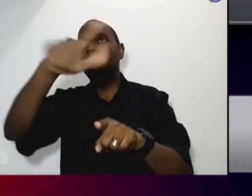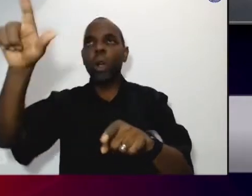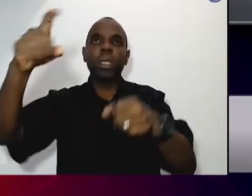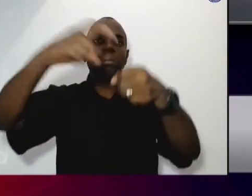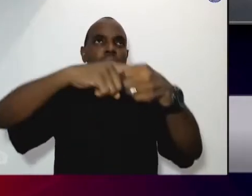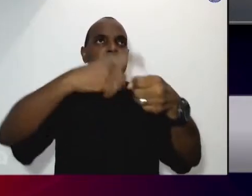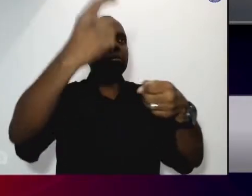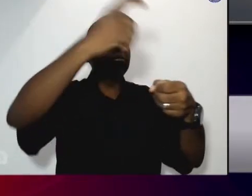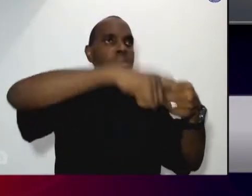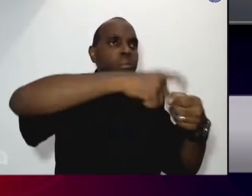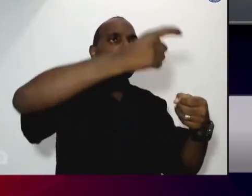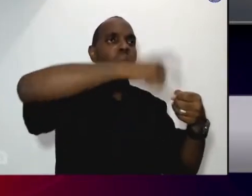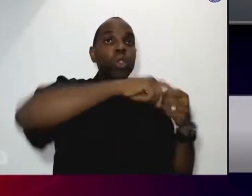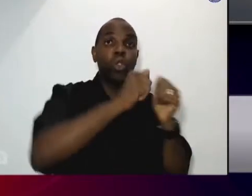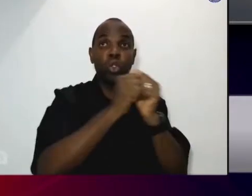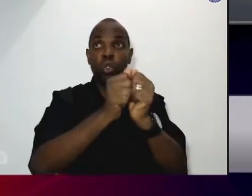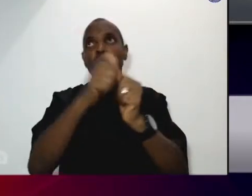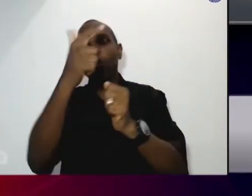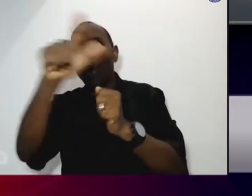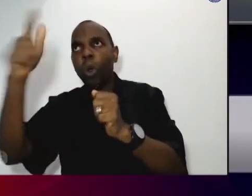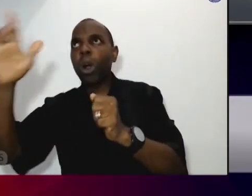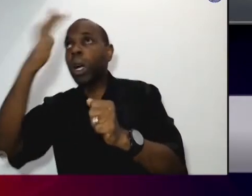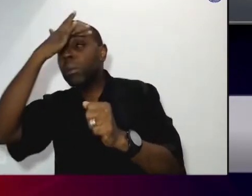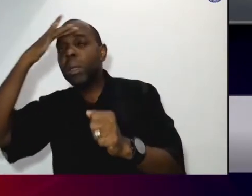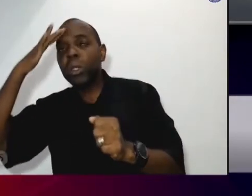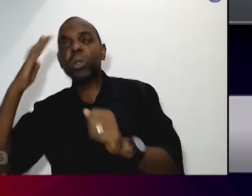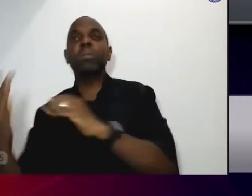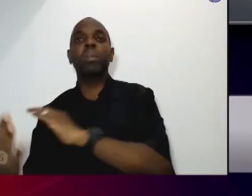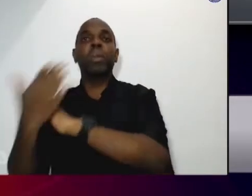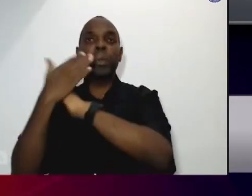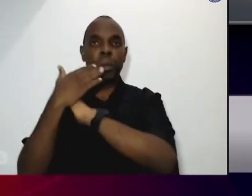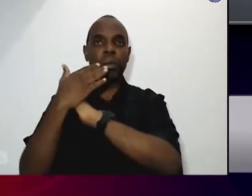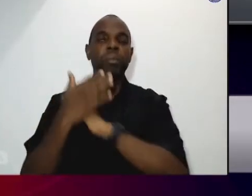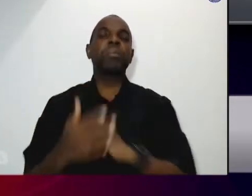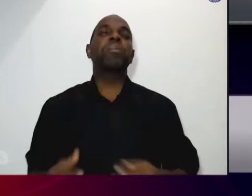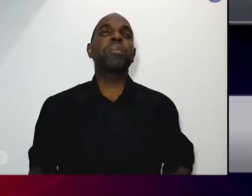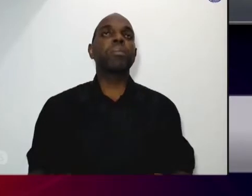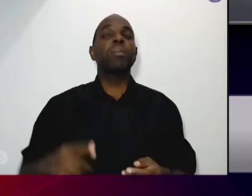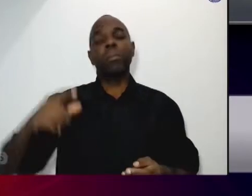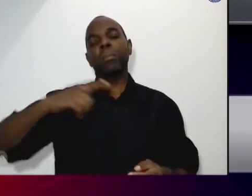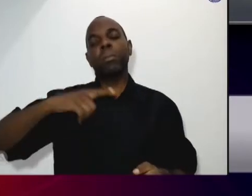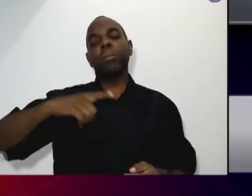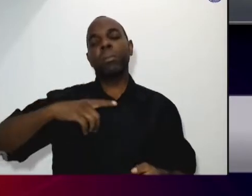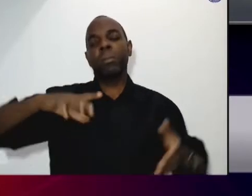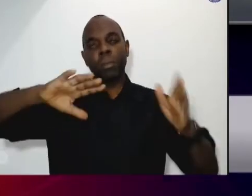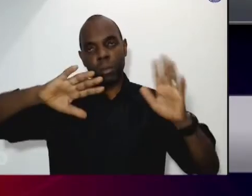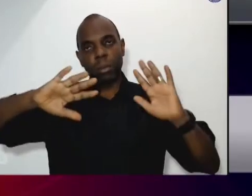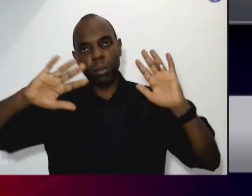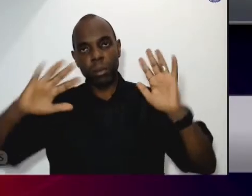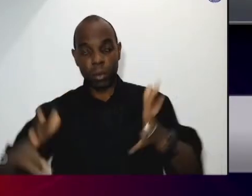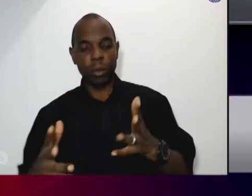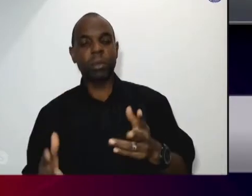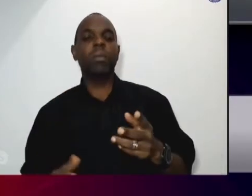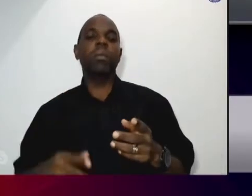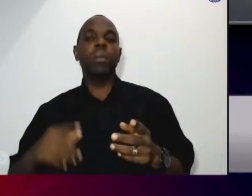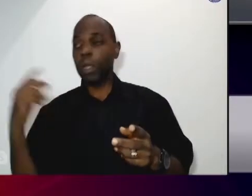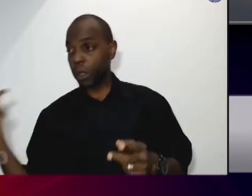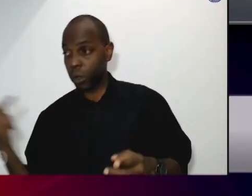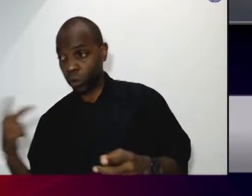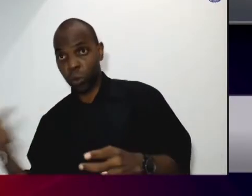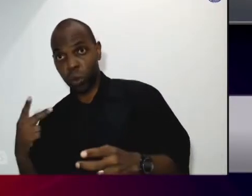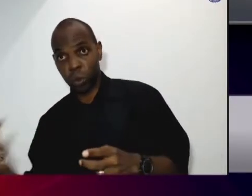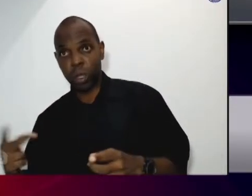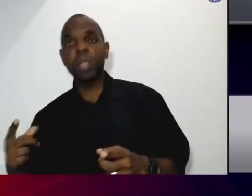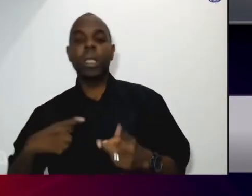sozinho então a gente tem o trabalho da rede e a gente o mais próximo que a gente trabalha é assistência